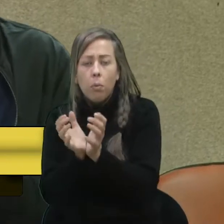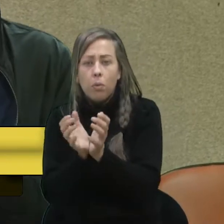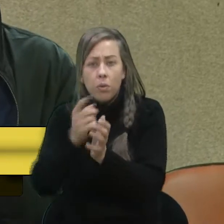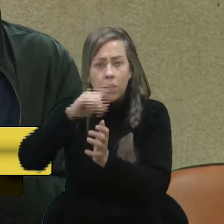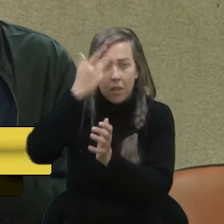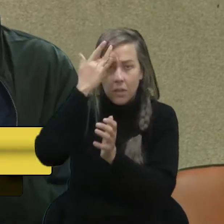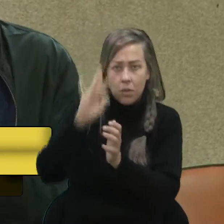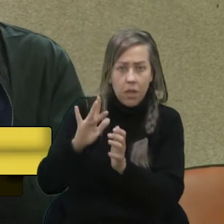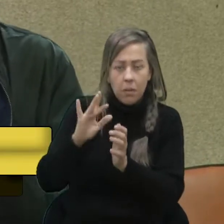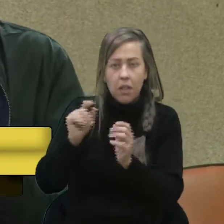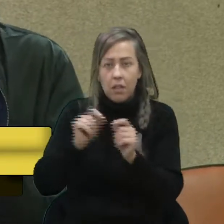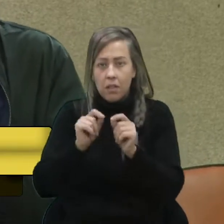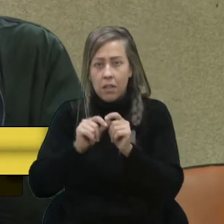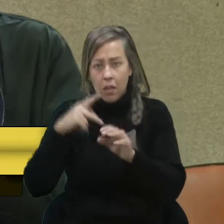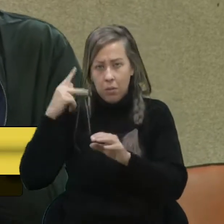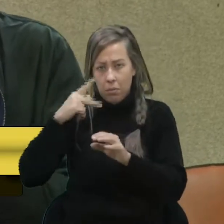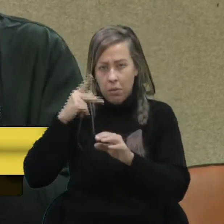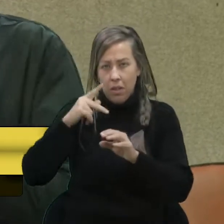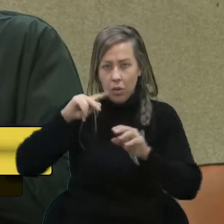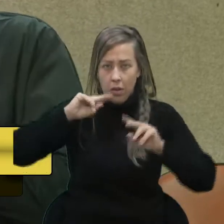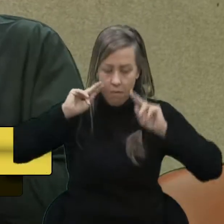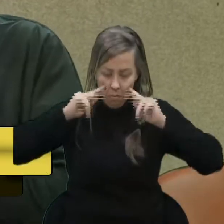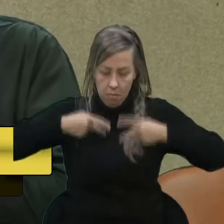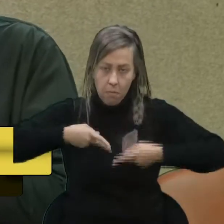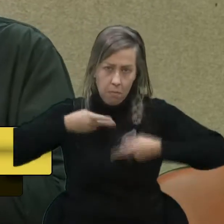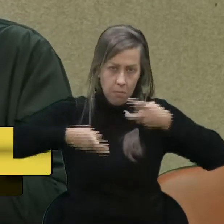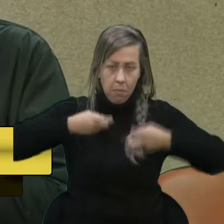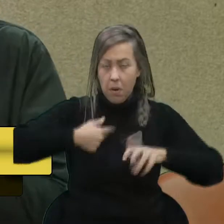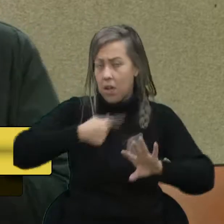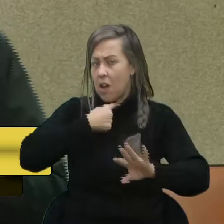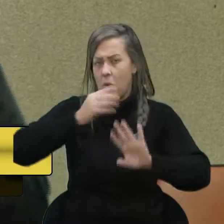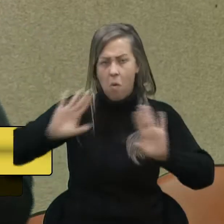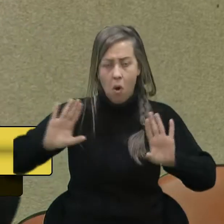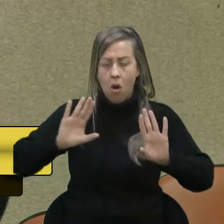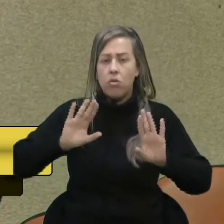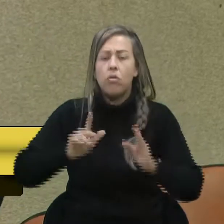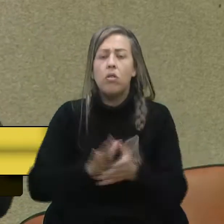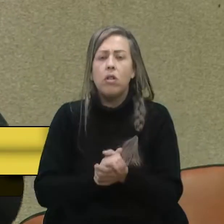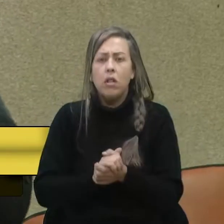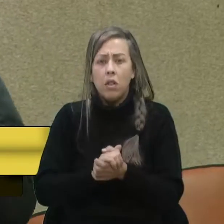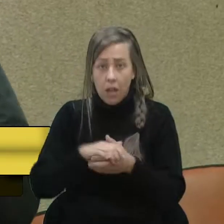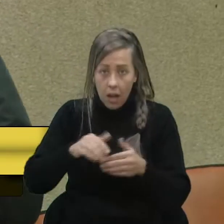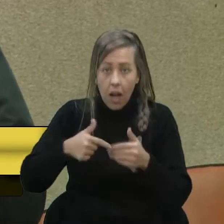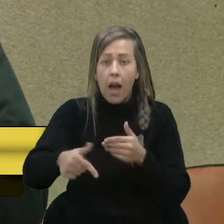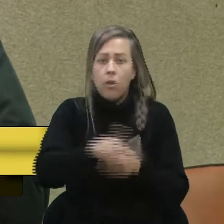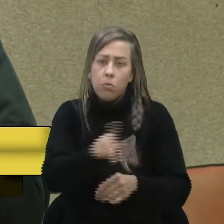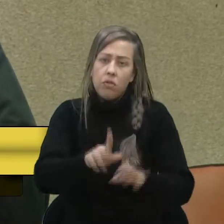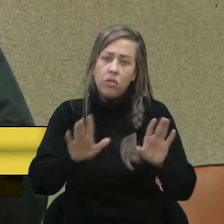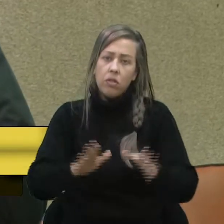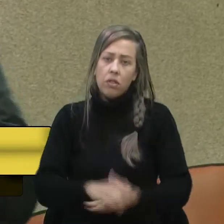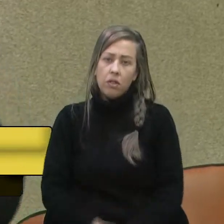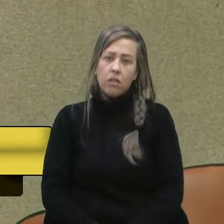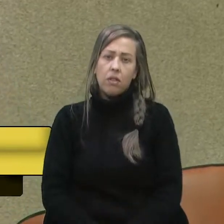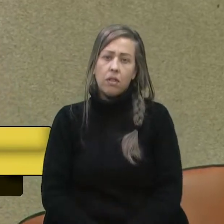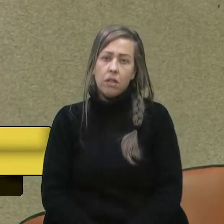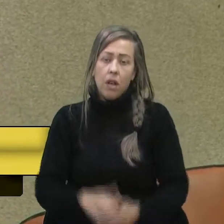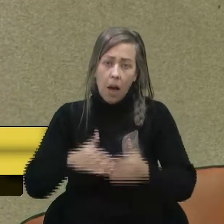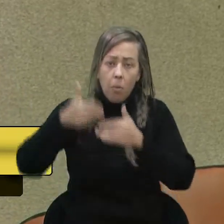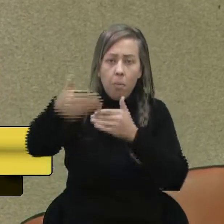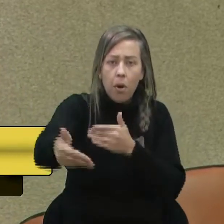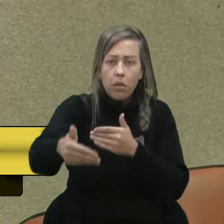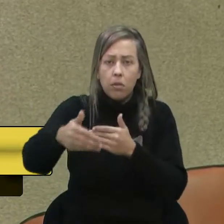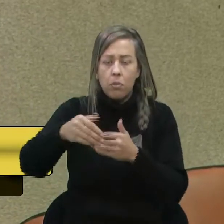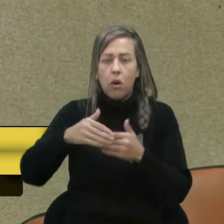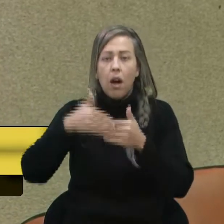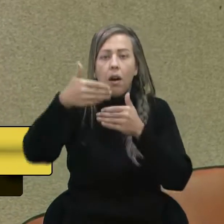esteja se fazendo politicagem com os professores, que eu abomino esse tipo de coisa, vai ser o dos professores. É o próximo, é aqui